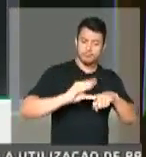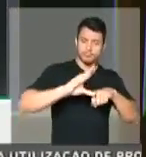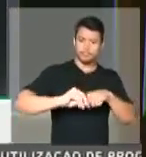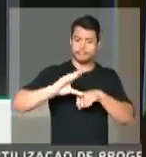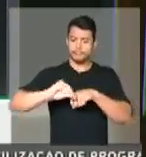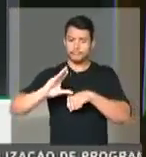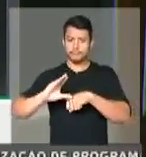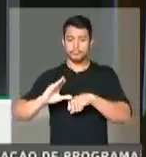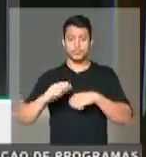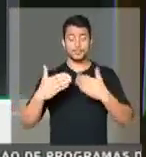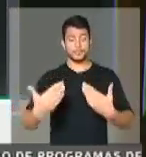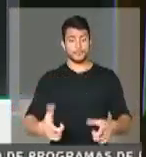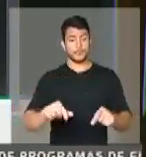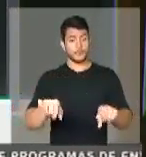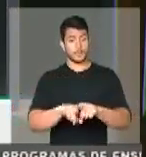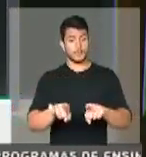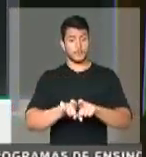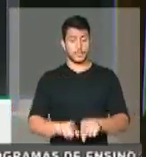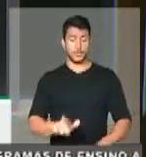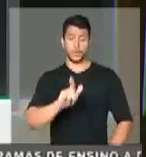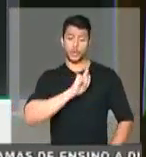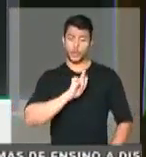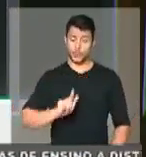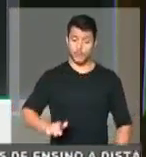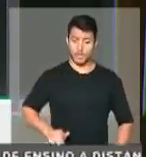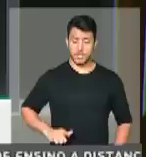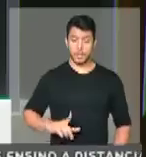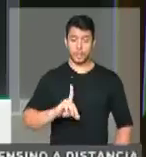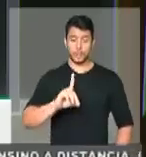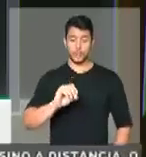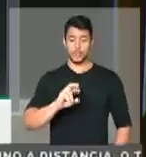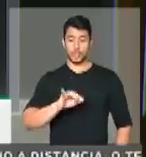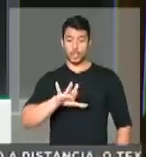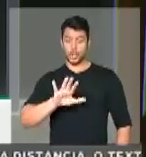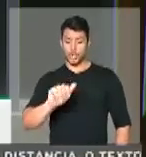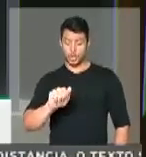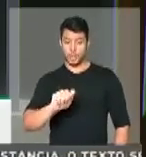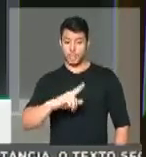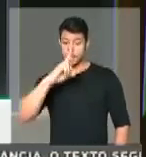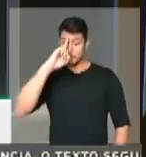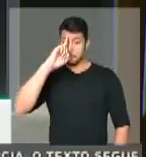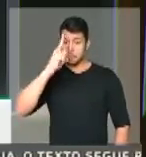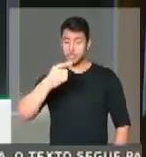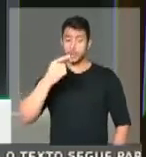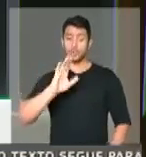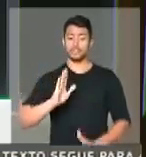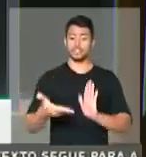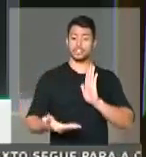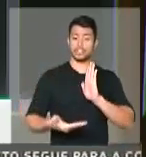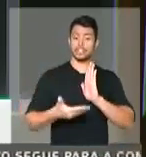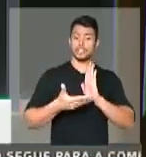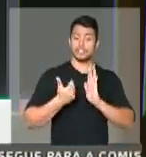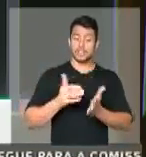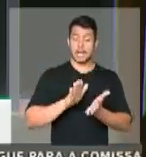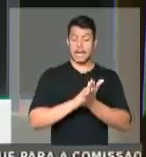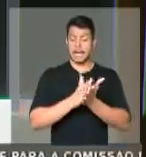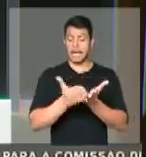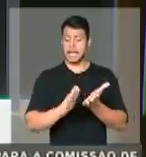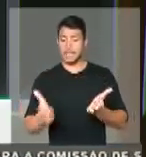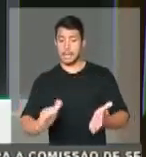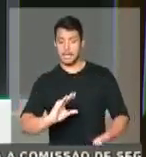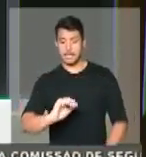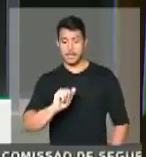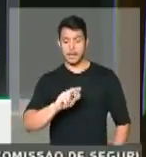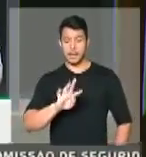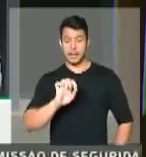nessa mesma onda, o governador do Estado de São Paulo, João Dória, mandou recolher as cartilhas dos estudantes do oitavo ano do ensino